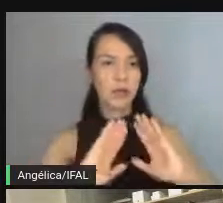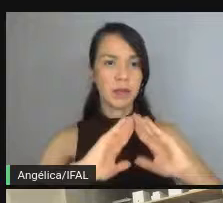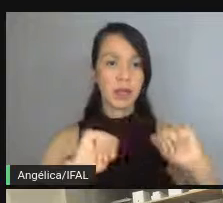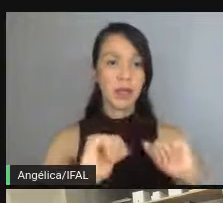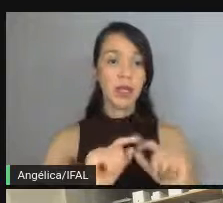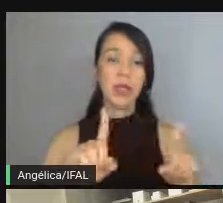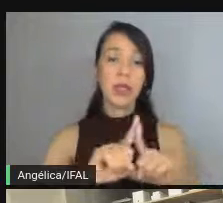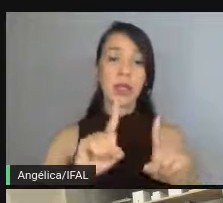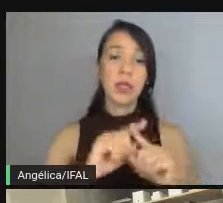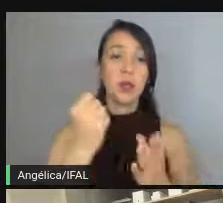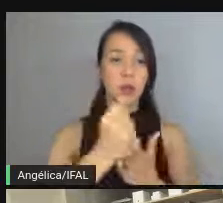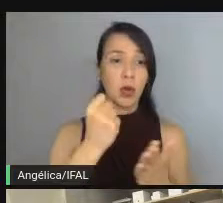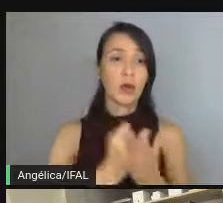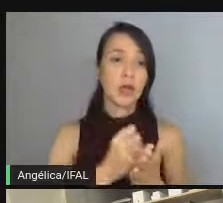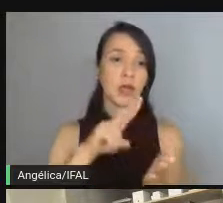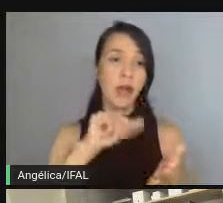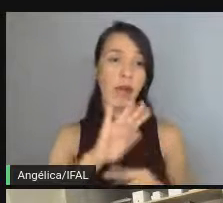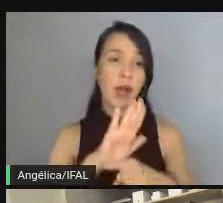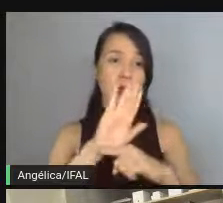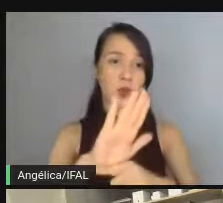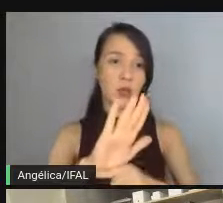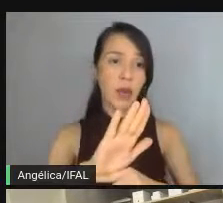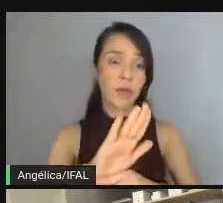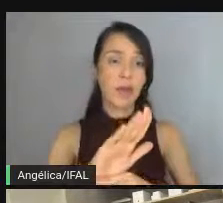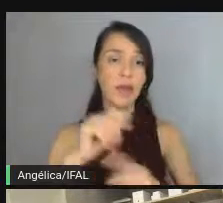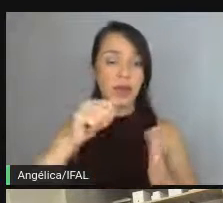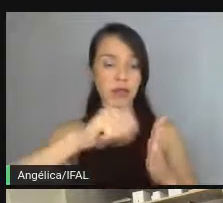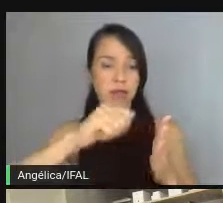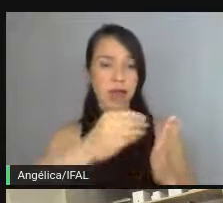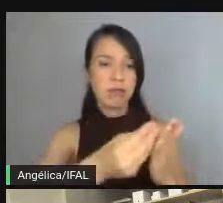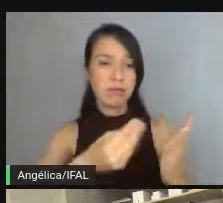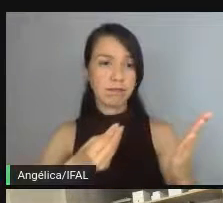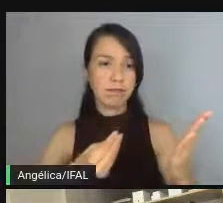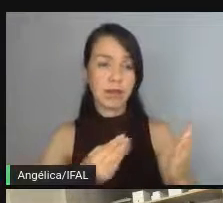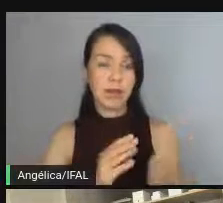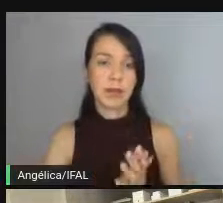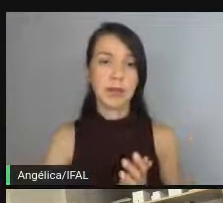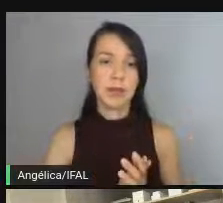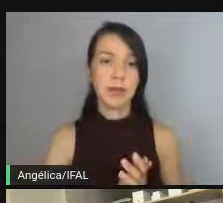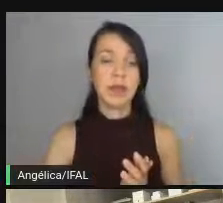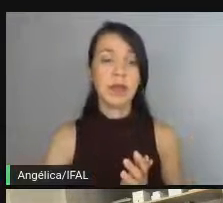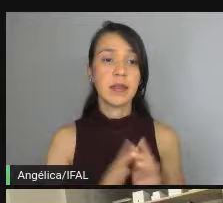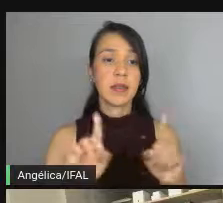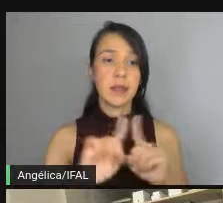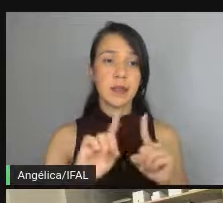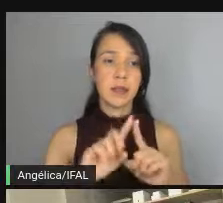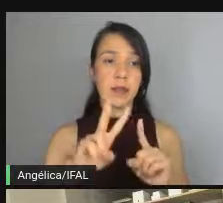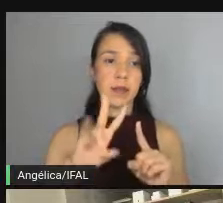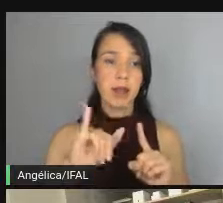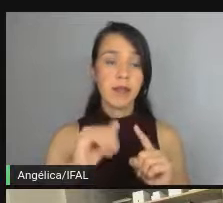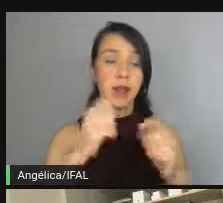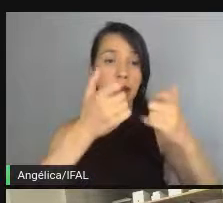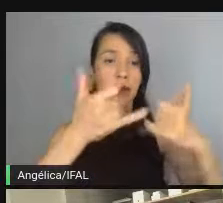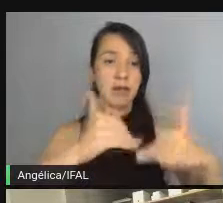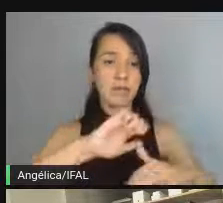O documento vai ajudar a analisar o que está sendo passado para você. E, de certa forma, ele também vai esclarecer,